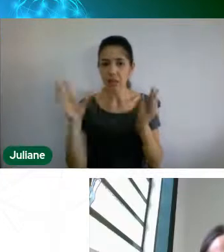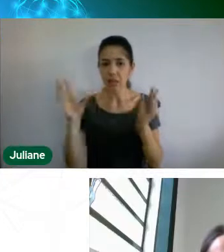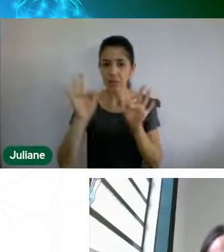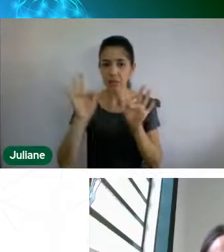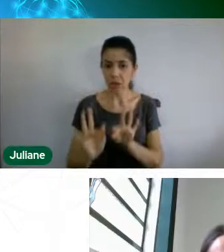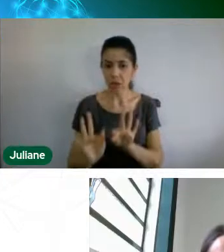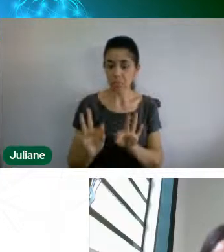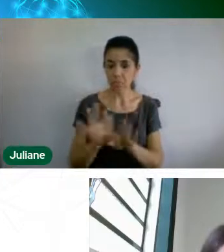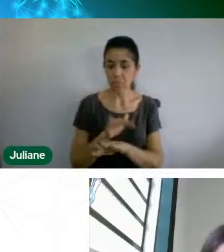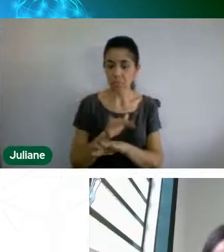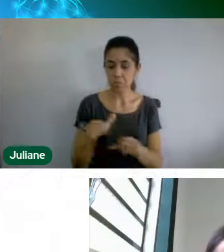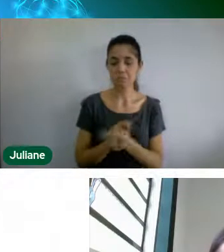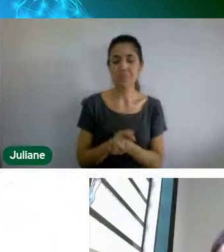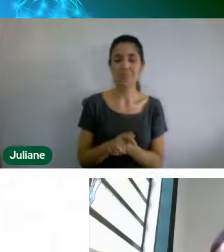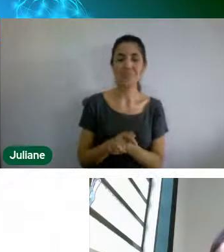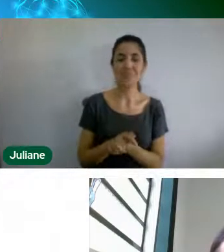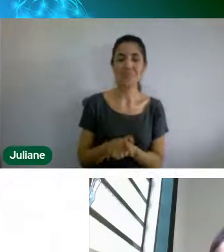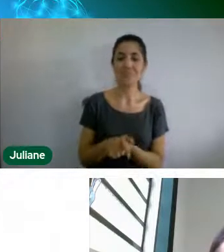Certo, eu agradeço,